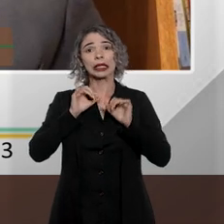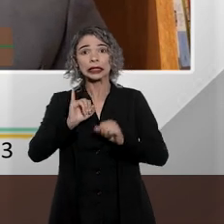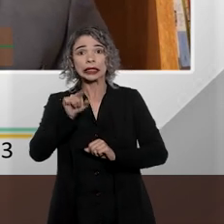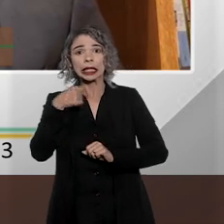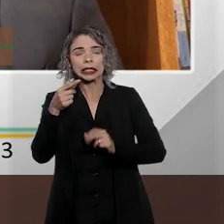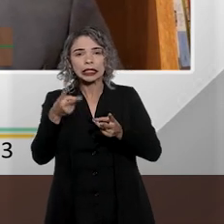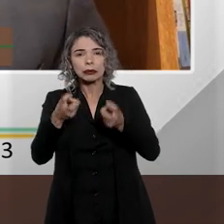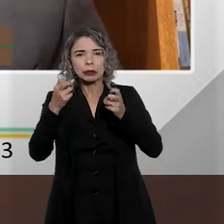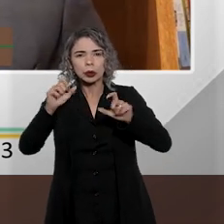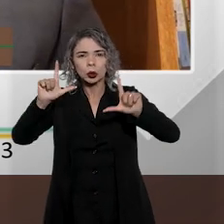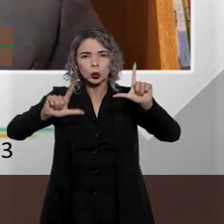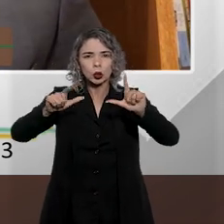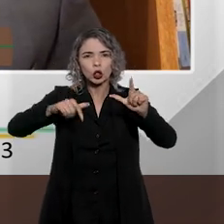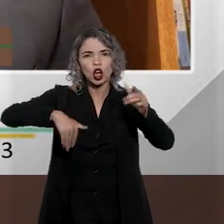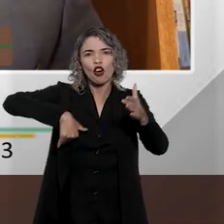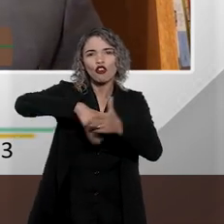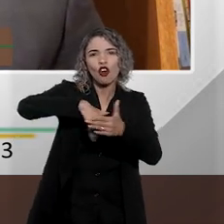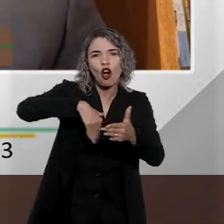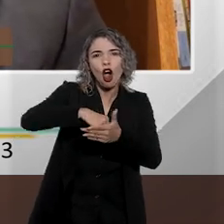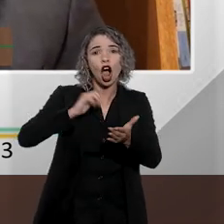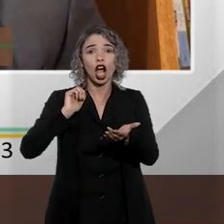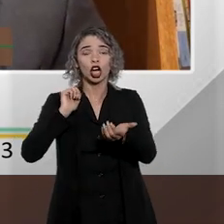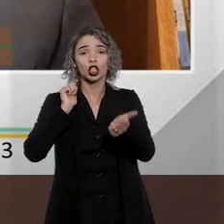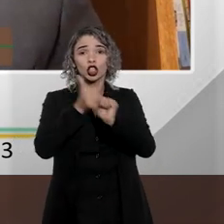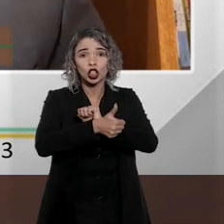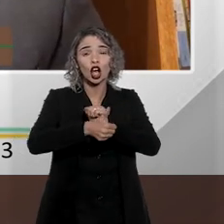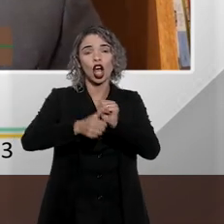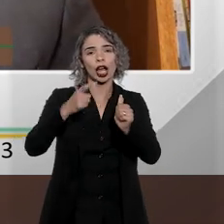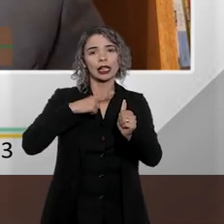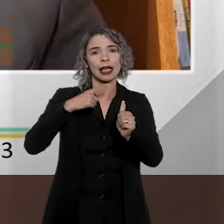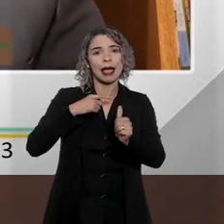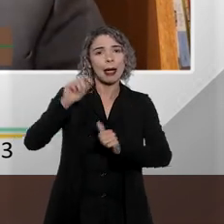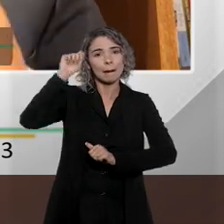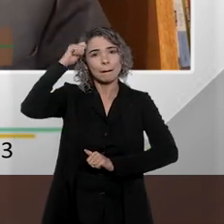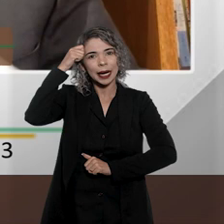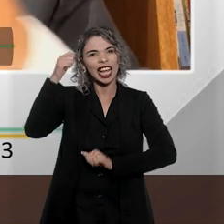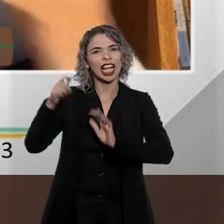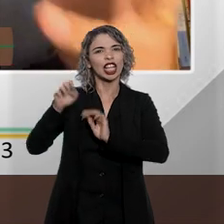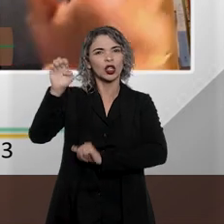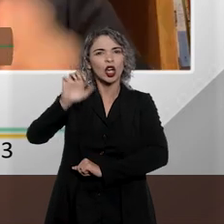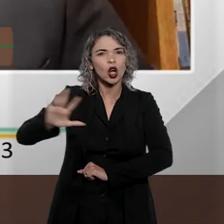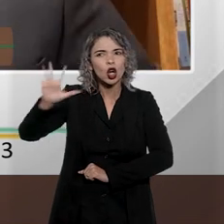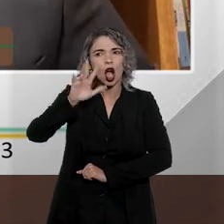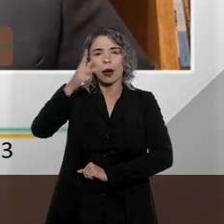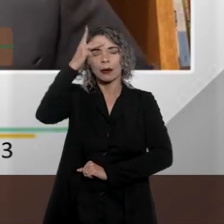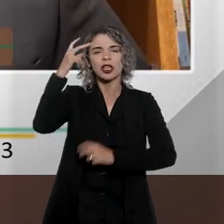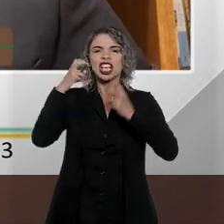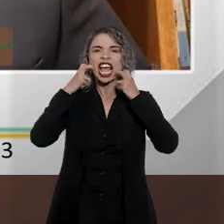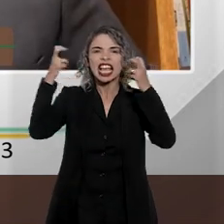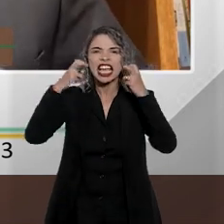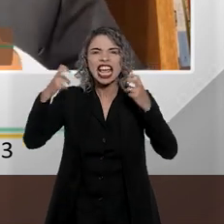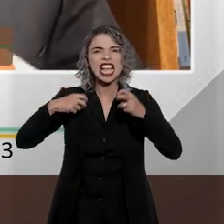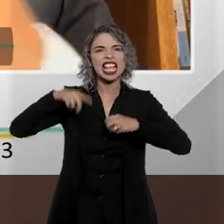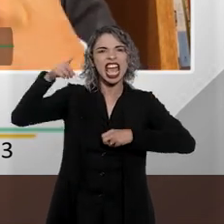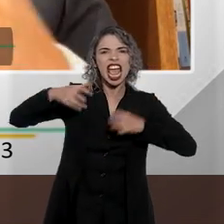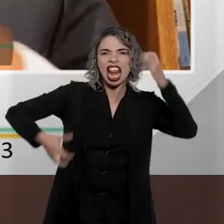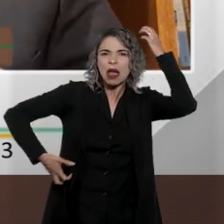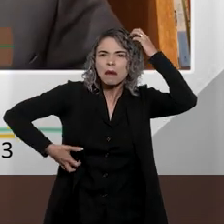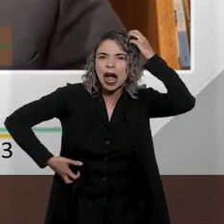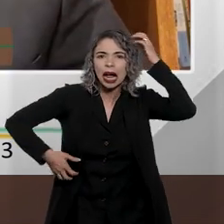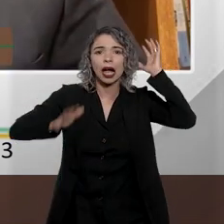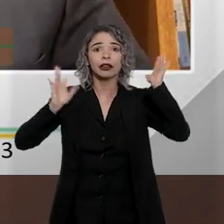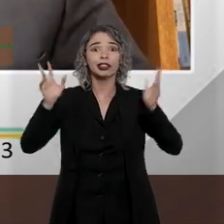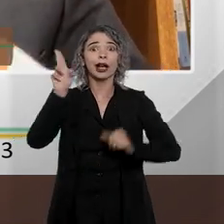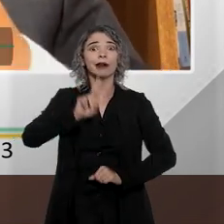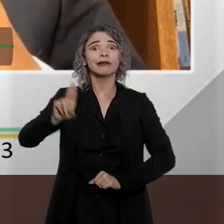notícias esportivas de jogadores de futebol negros na Europa com a torcida imitando macaco, a figura do macaco